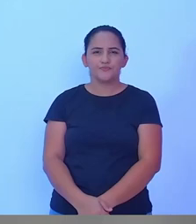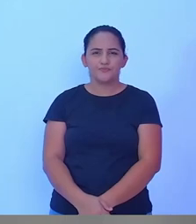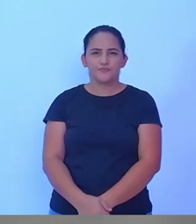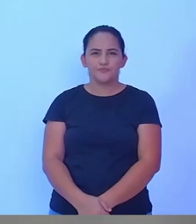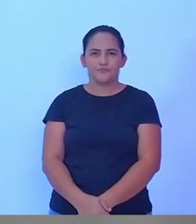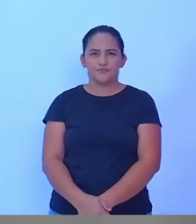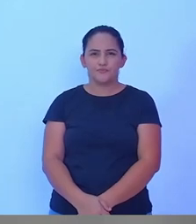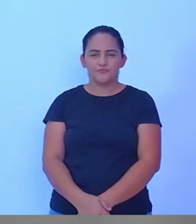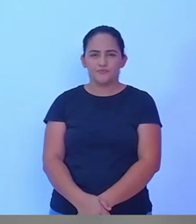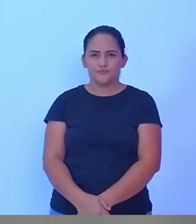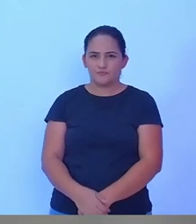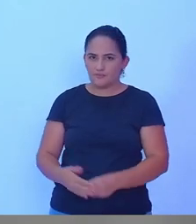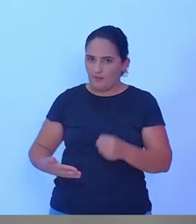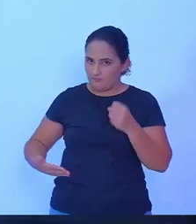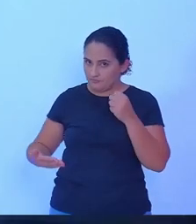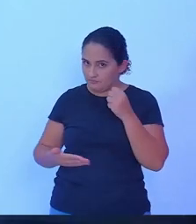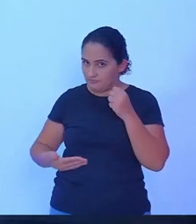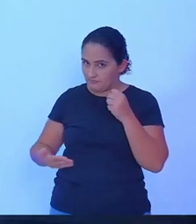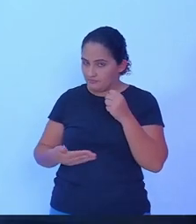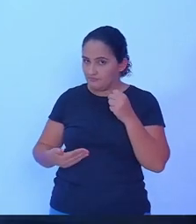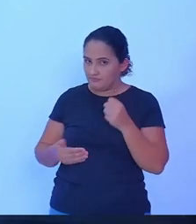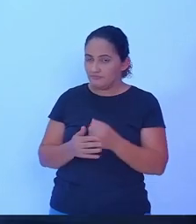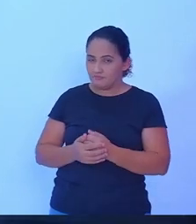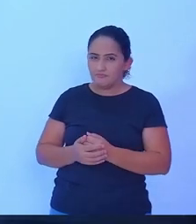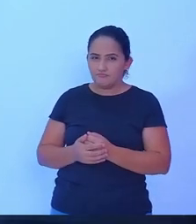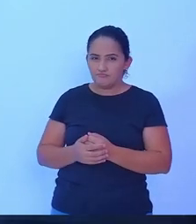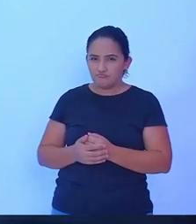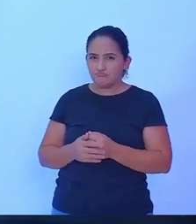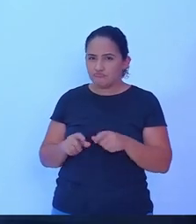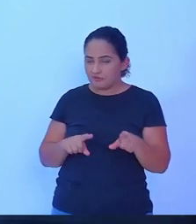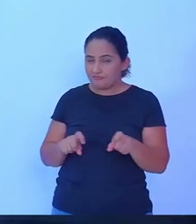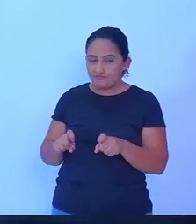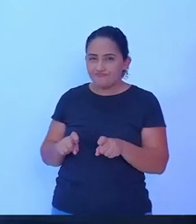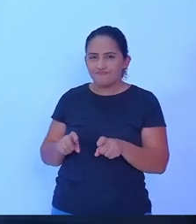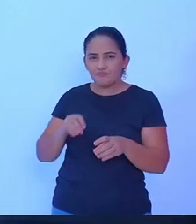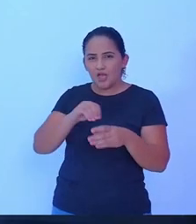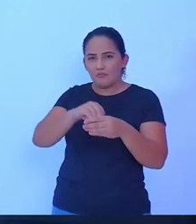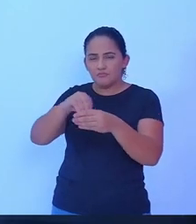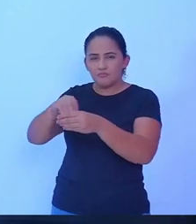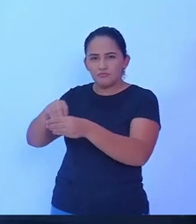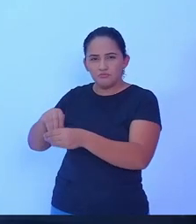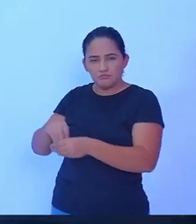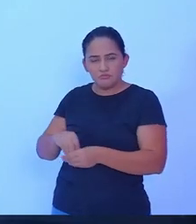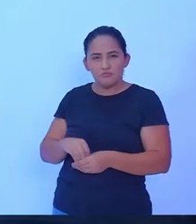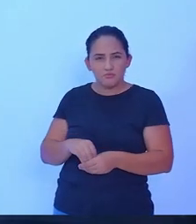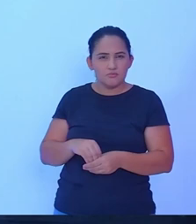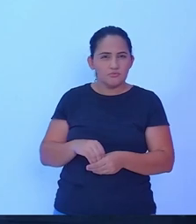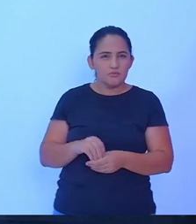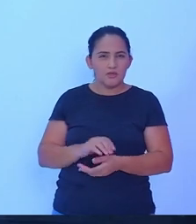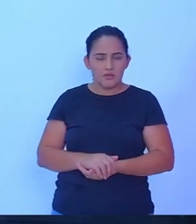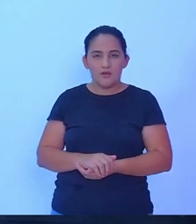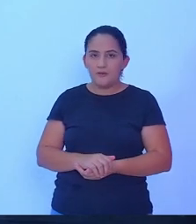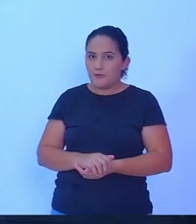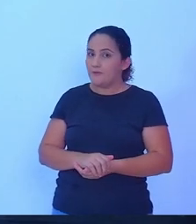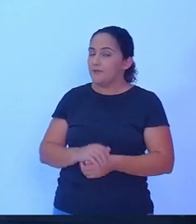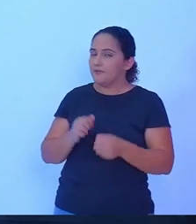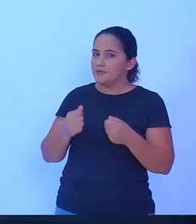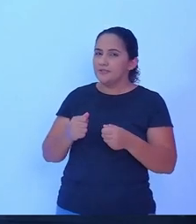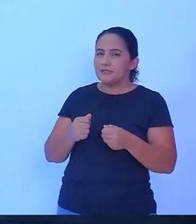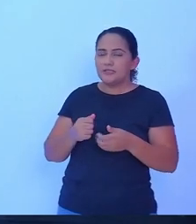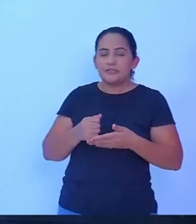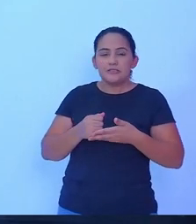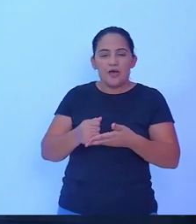A base da nossa agricultura é, de fato, nós ter uma atenção especial a todos os nossos